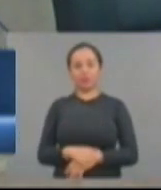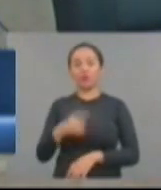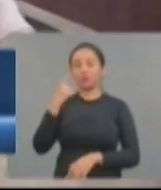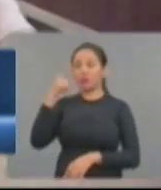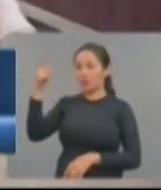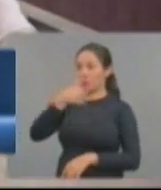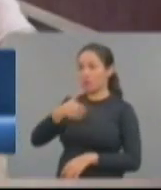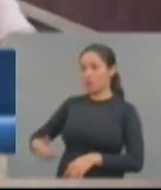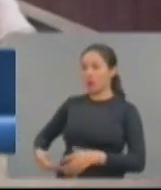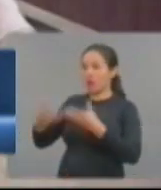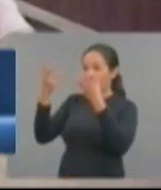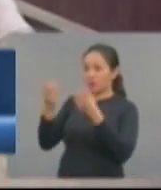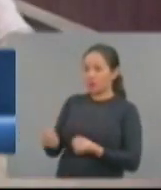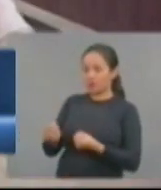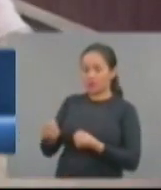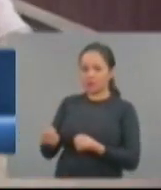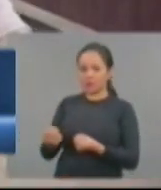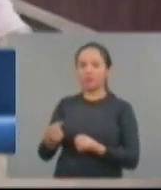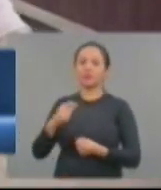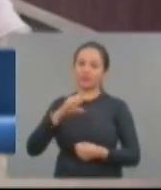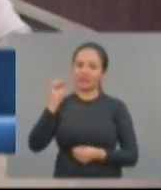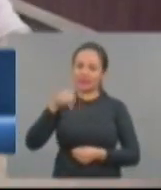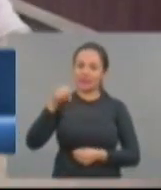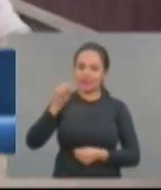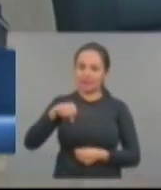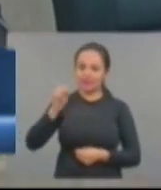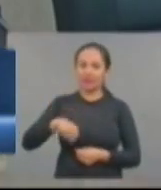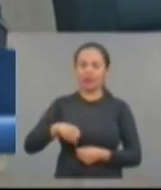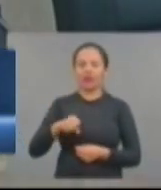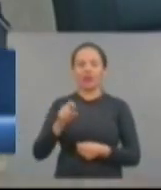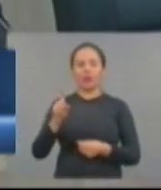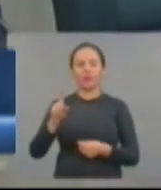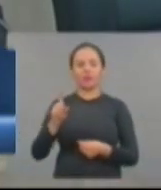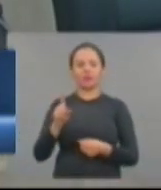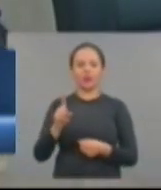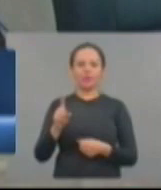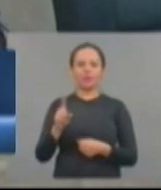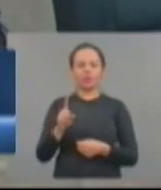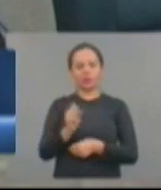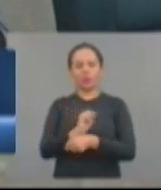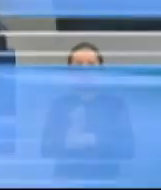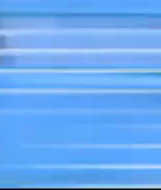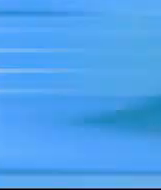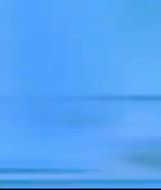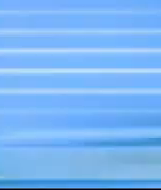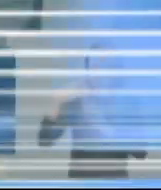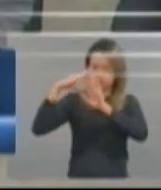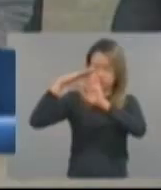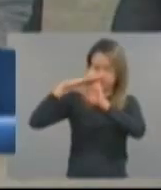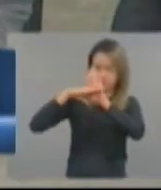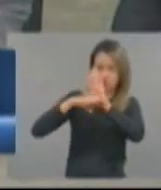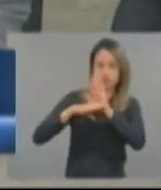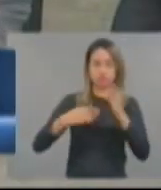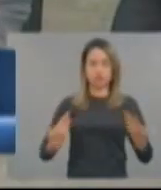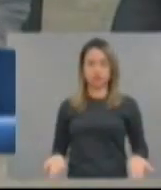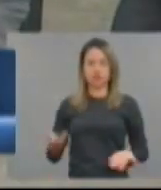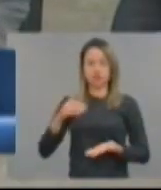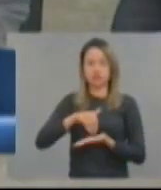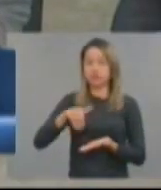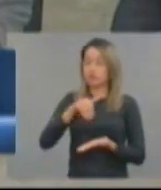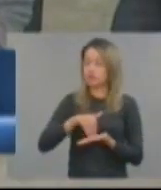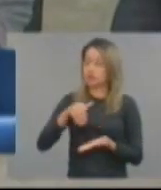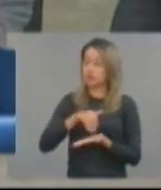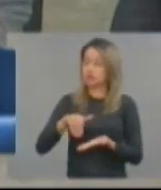atendimento. Mas móveis? Móveis. Vamos supor, que é para não fazer concorrência com a UPA, que a UPA é emergente. O secretário Javi